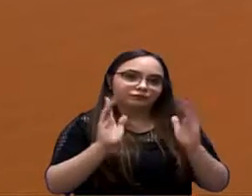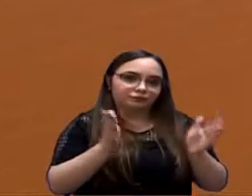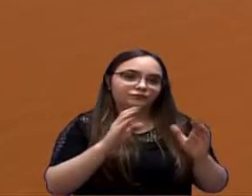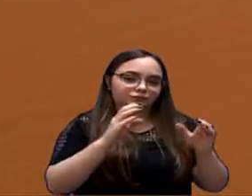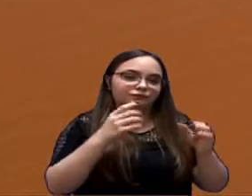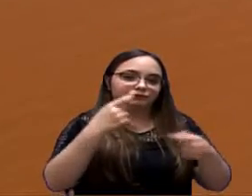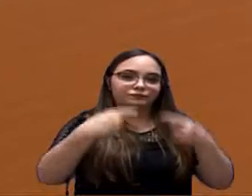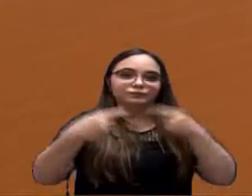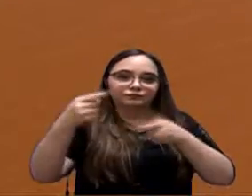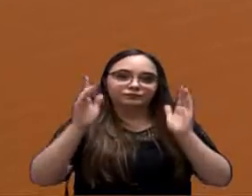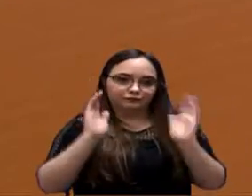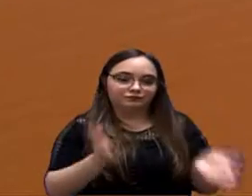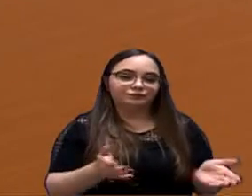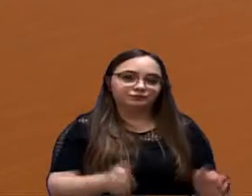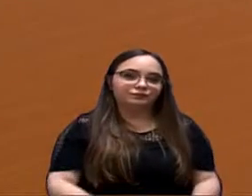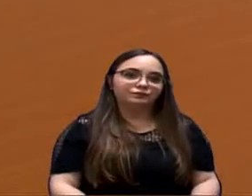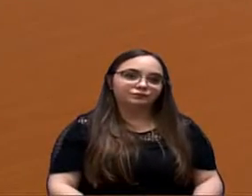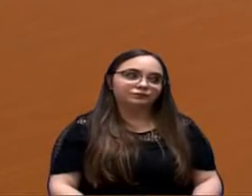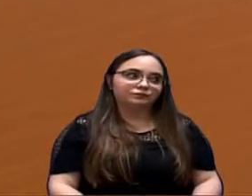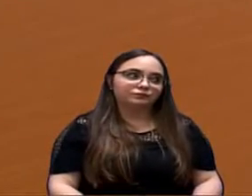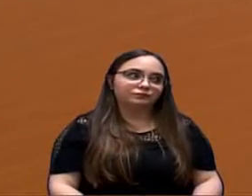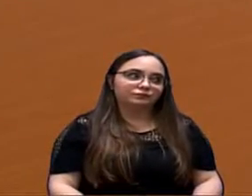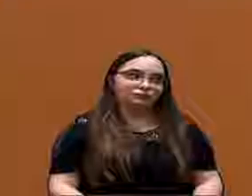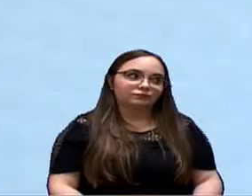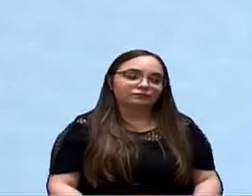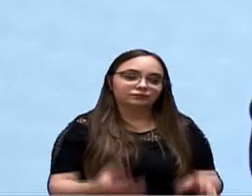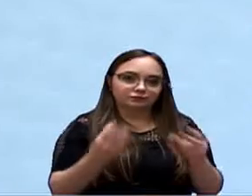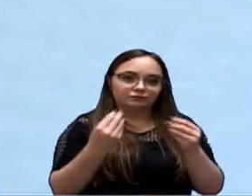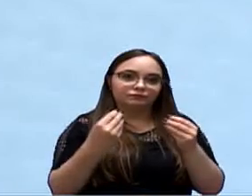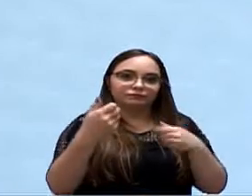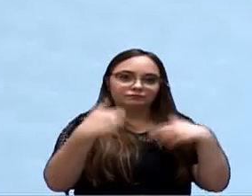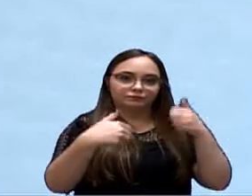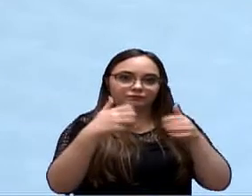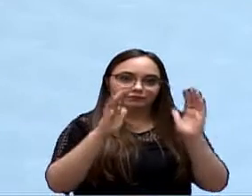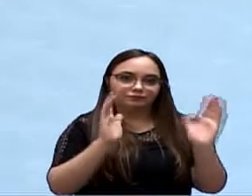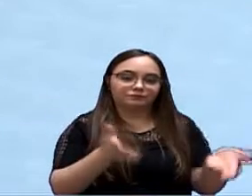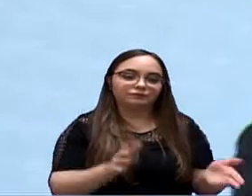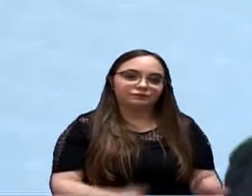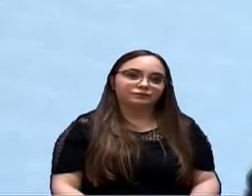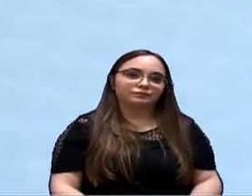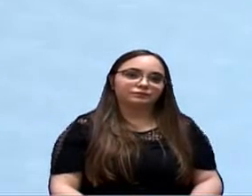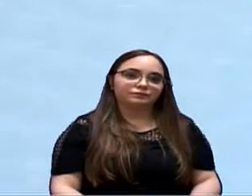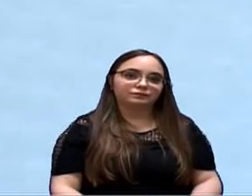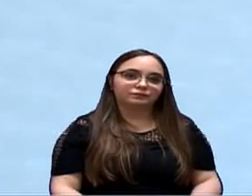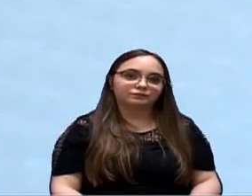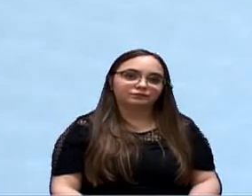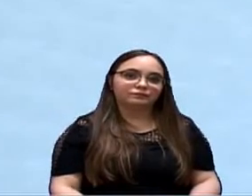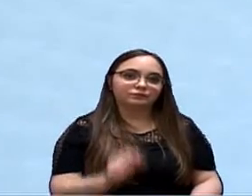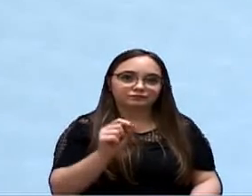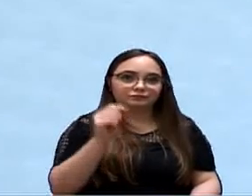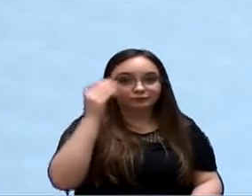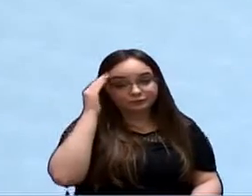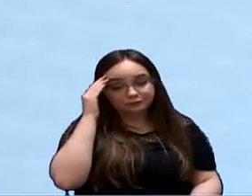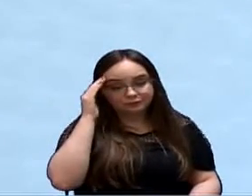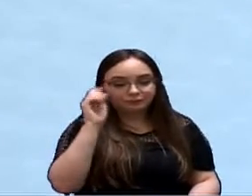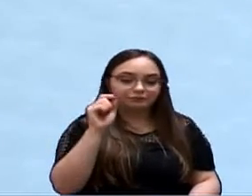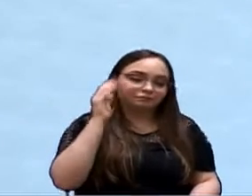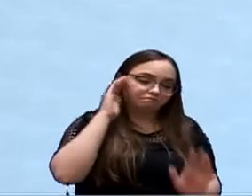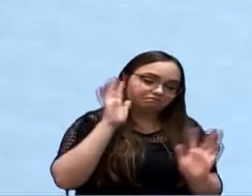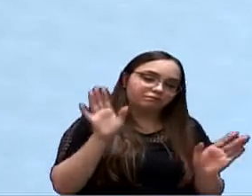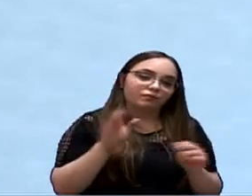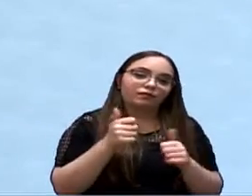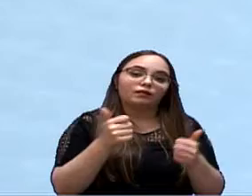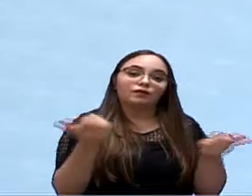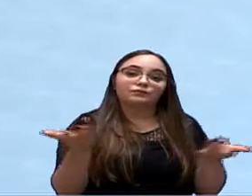mais do que argumentado, né? Também acho, vereadora, argumentei bastante. Quem entendeu, pôde entender. Então, eu vou